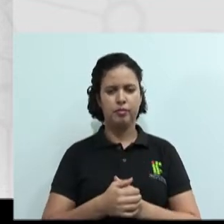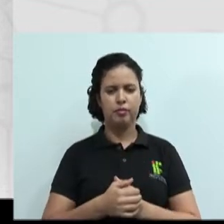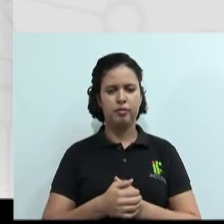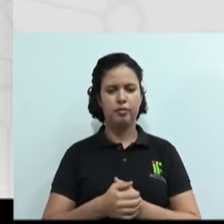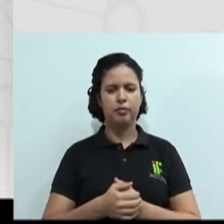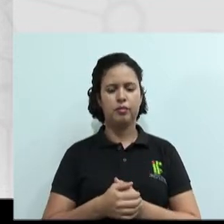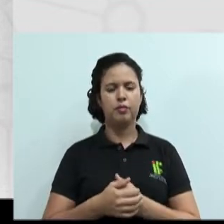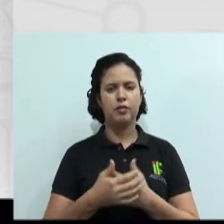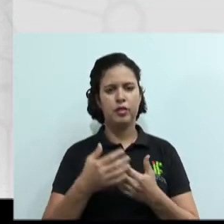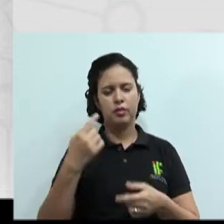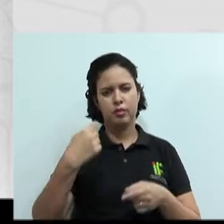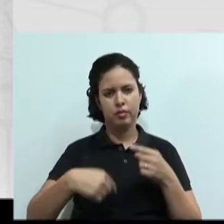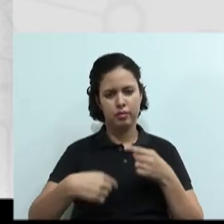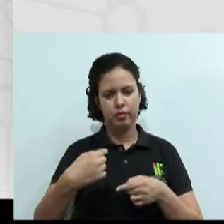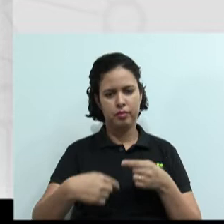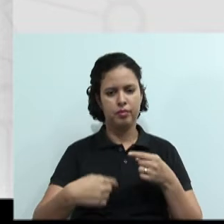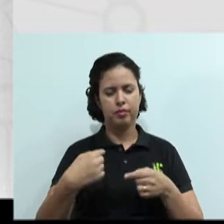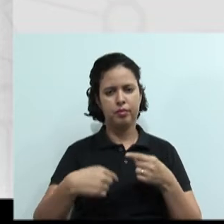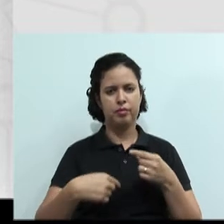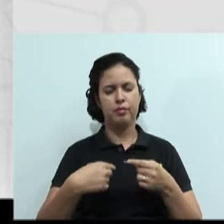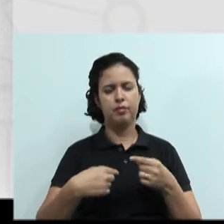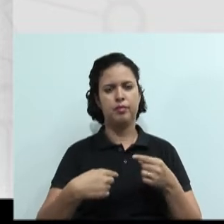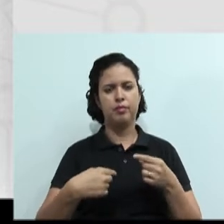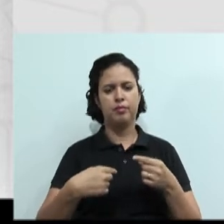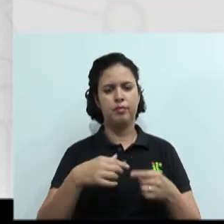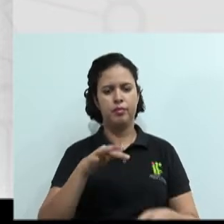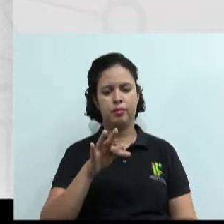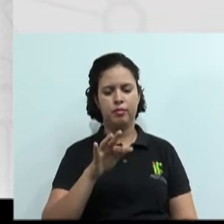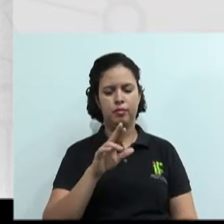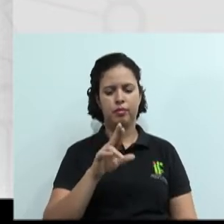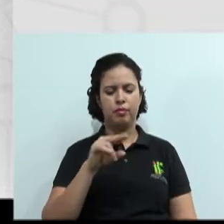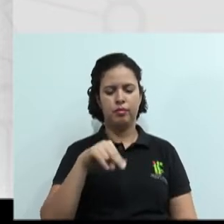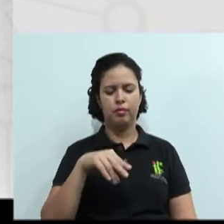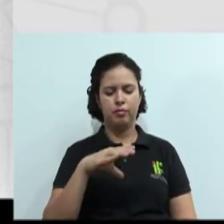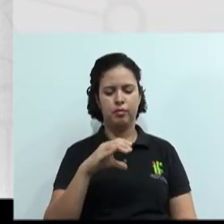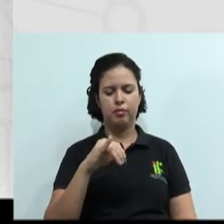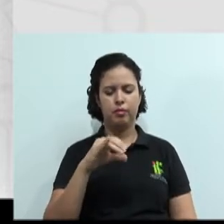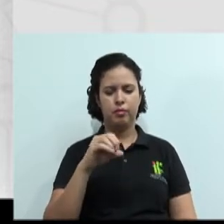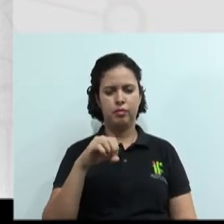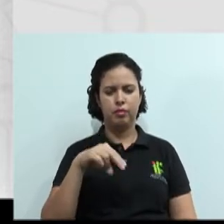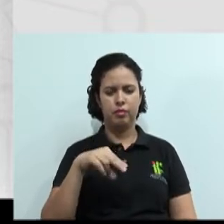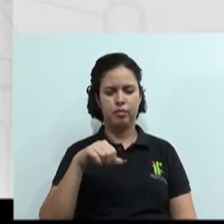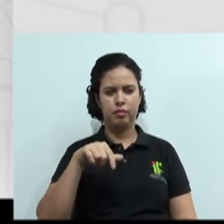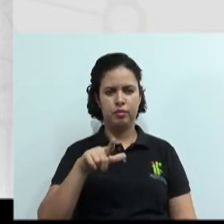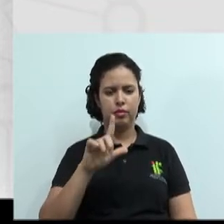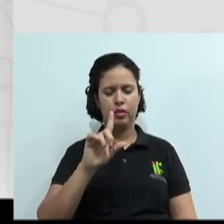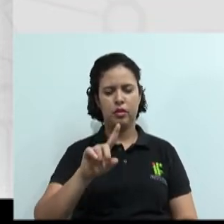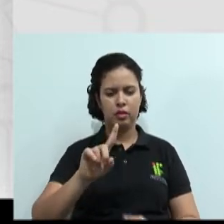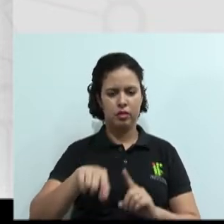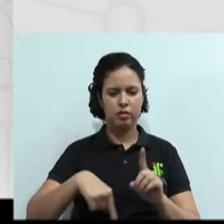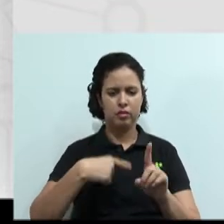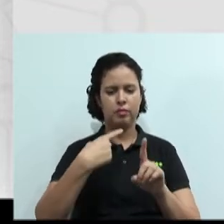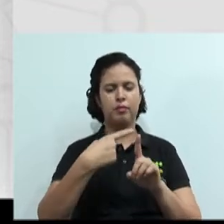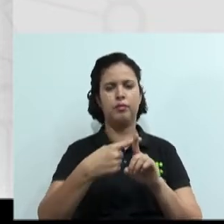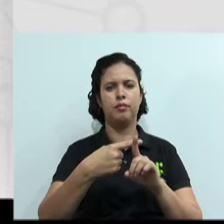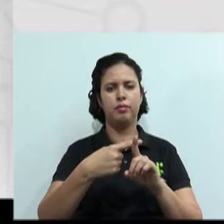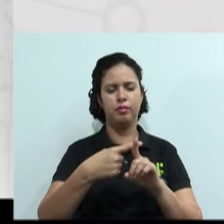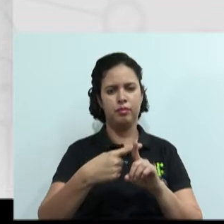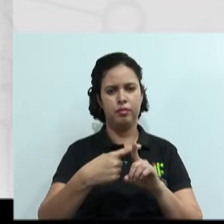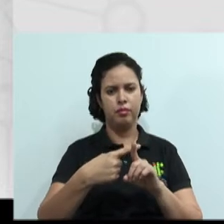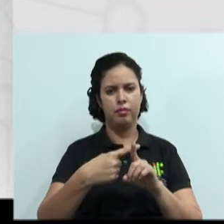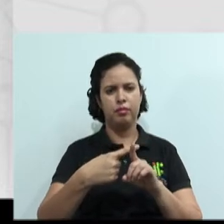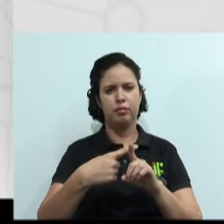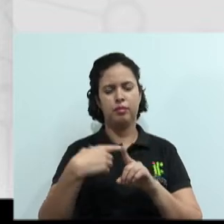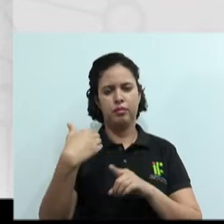por mais que ele seja um conflito, ele é um conflito positivo. É um conflito que vai trazer benefícios aí no